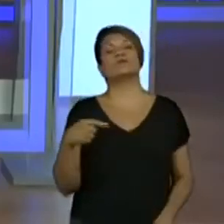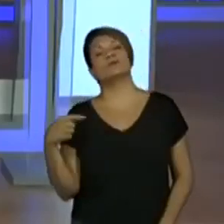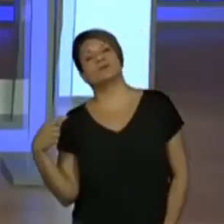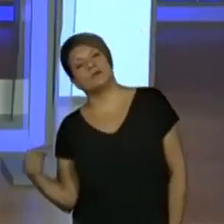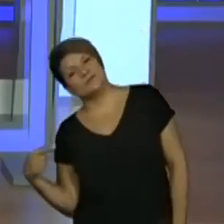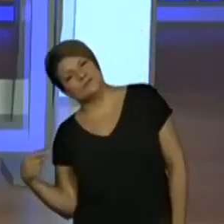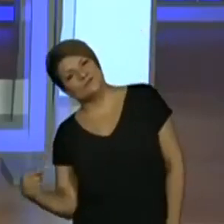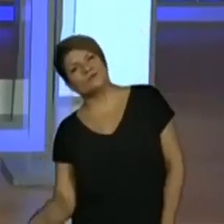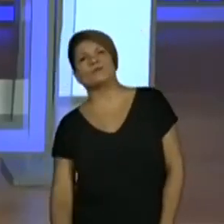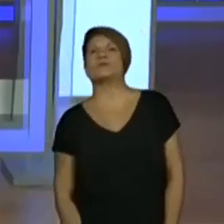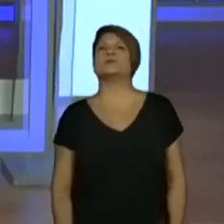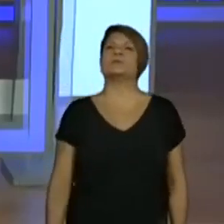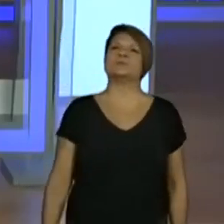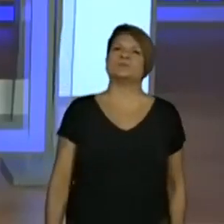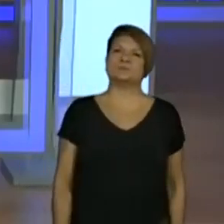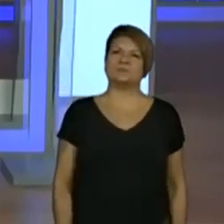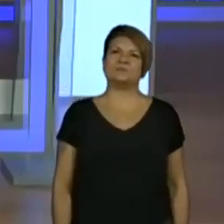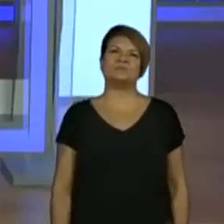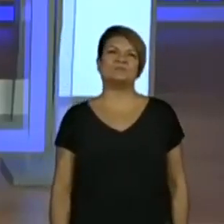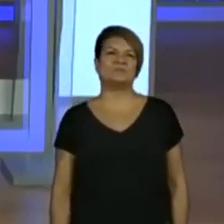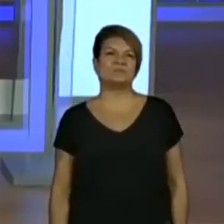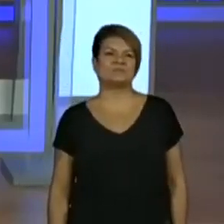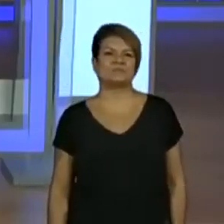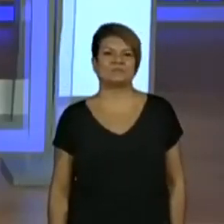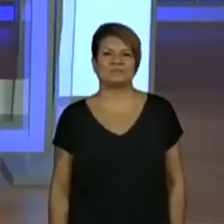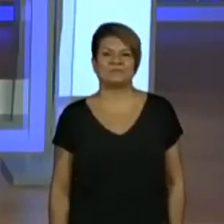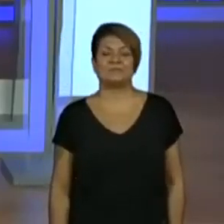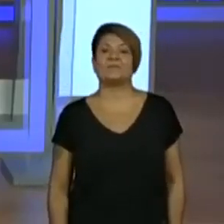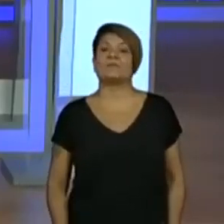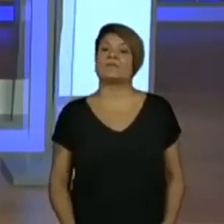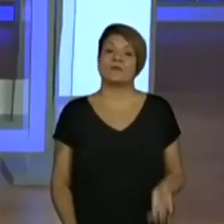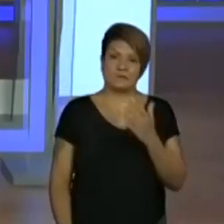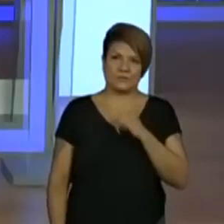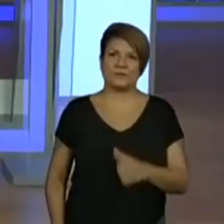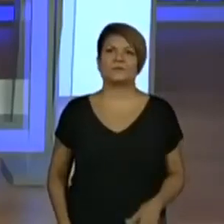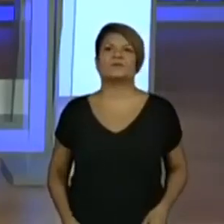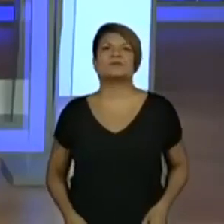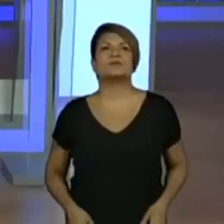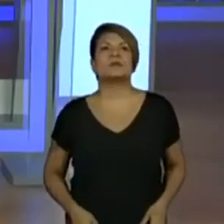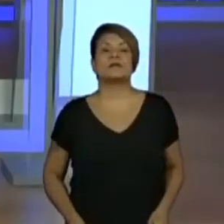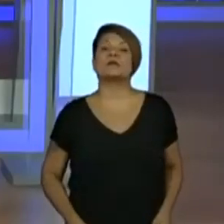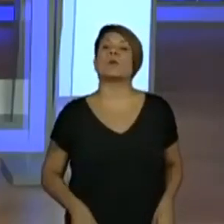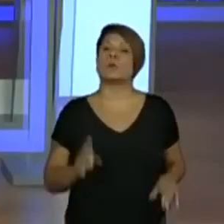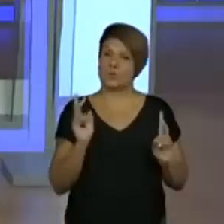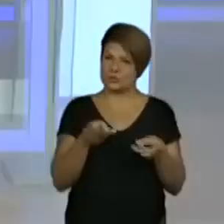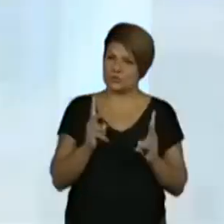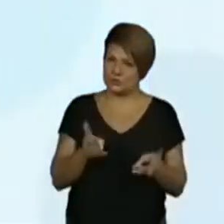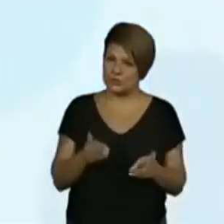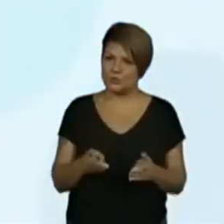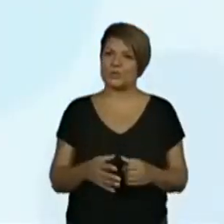e alguém que faz uma coisa não tão boa assim. Sim. Então, vamos. Vamos lá. Olha lá. Continua a noite.